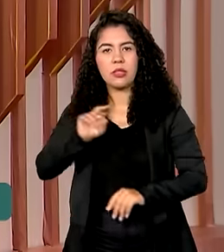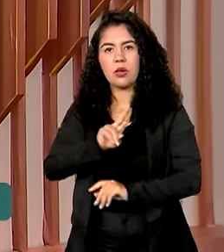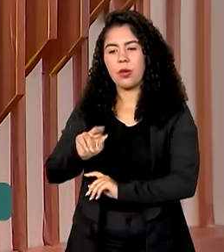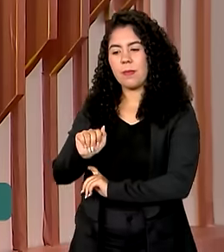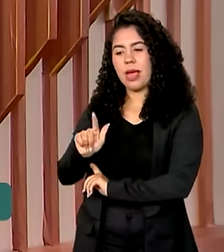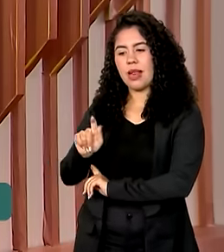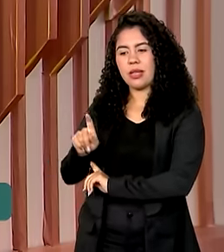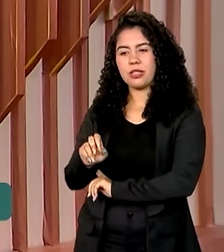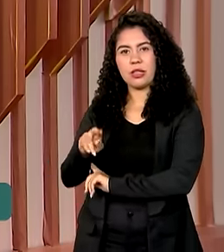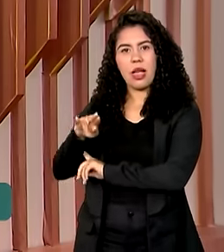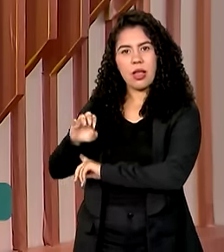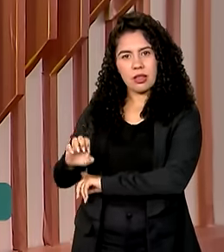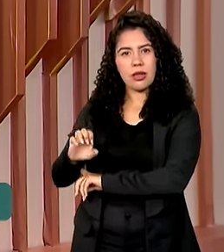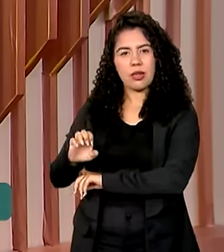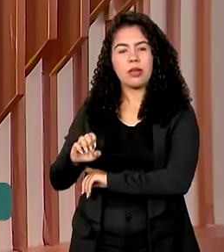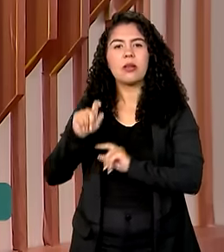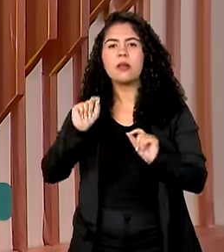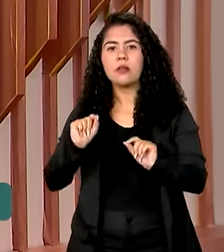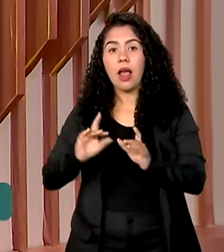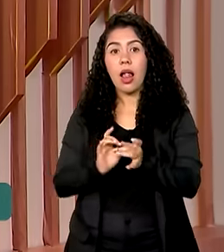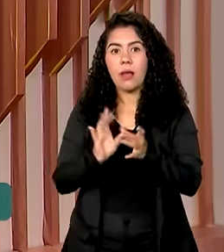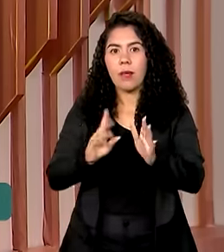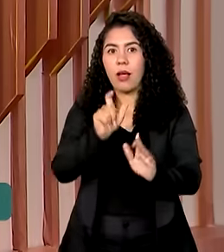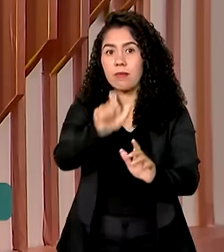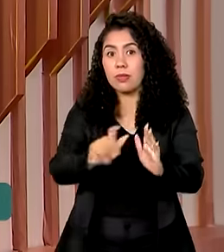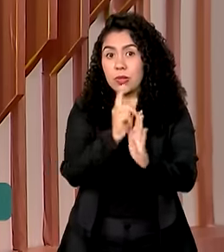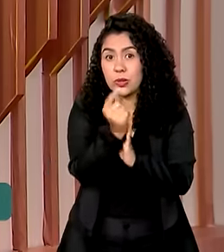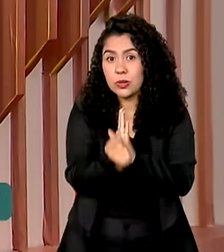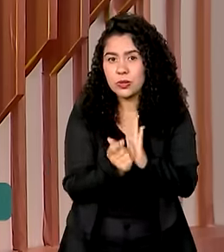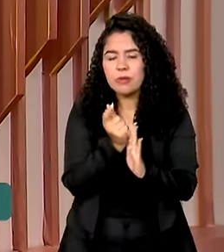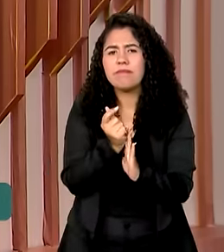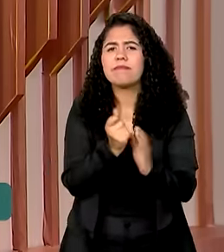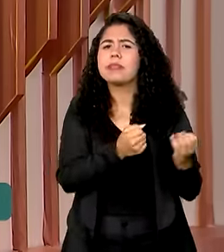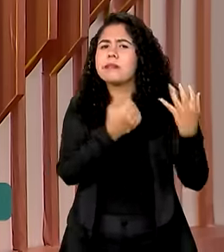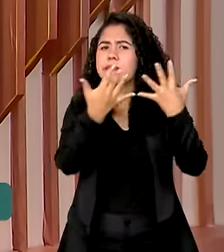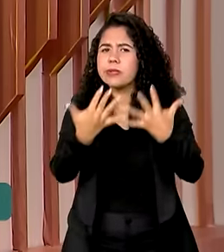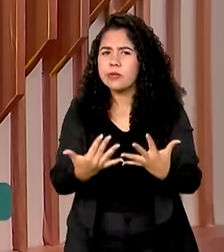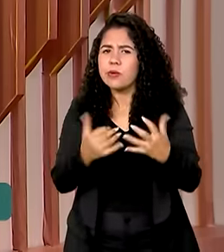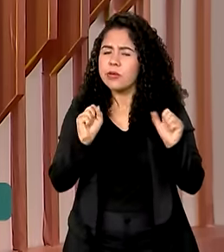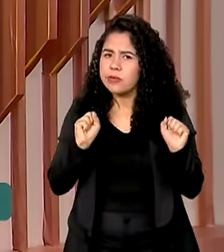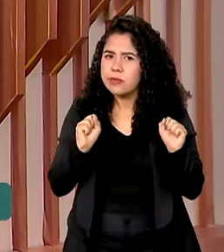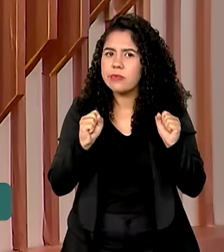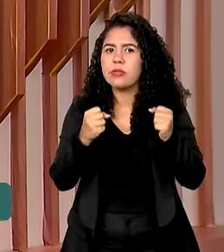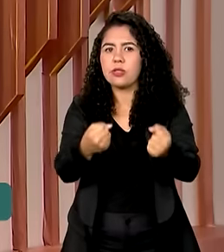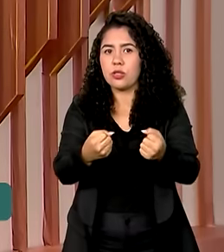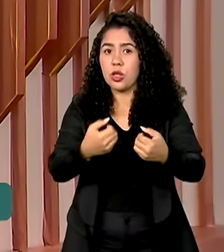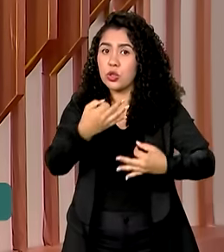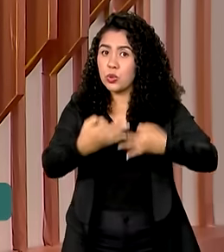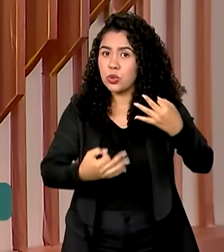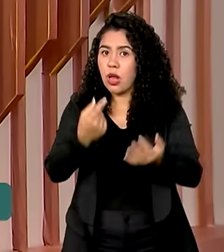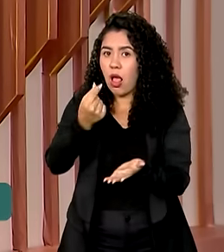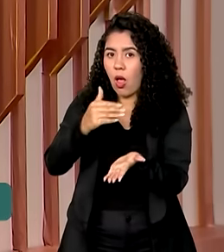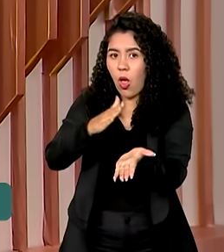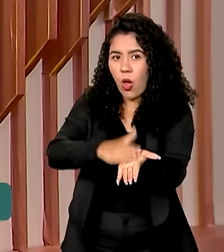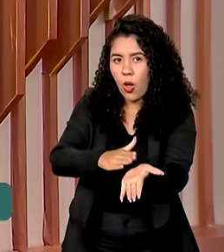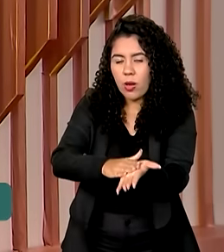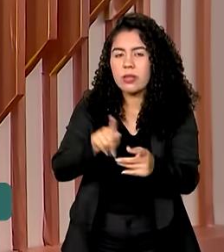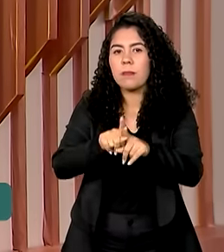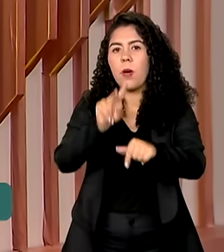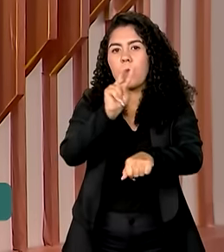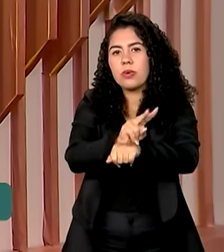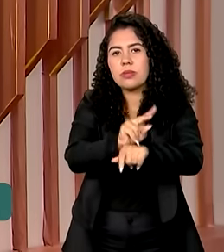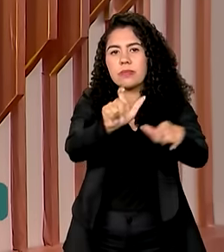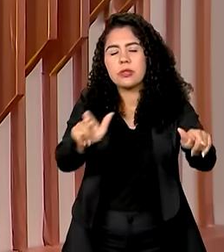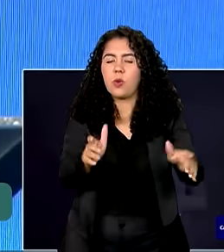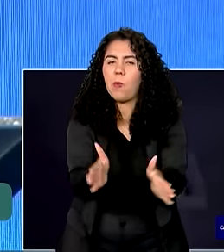Justiça Tarifária e Liberdade do Consumidor. O ministro defendeu a importância da justiça tarifária e a proteção aos